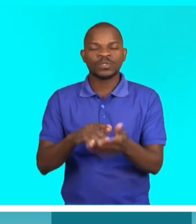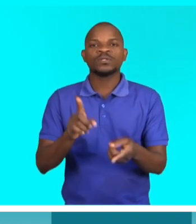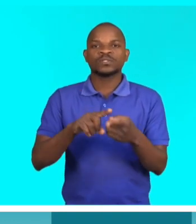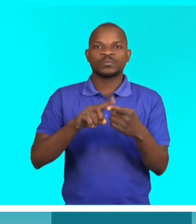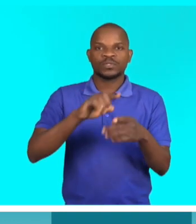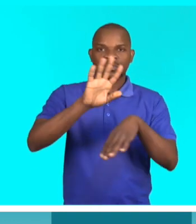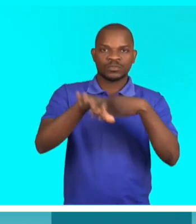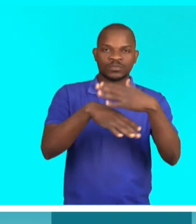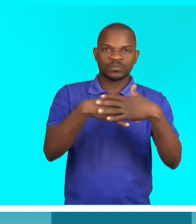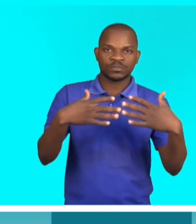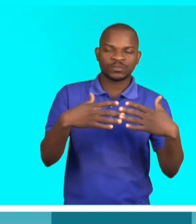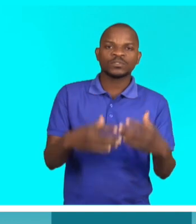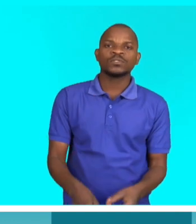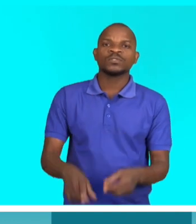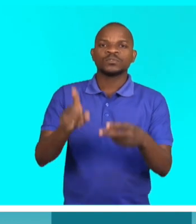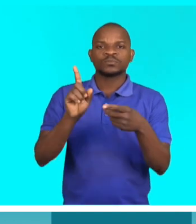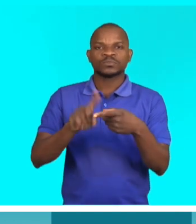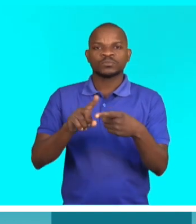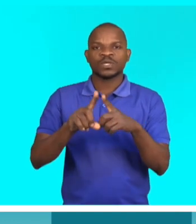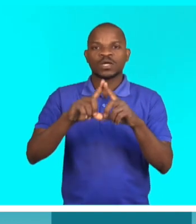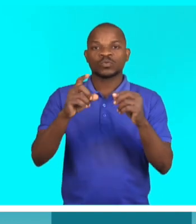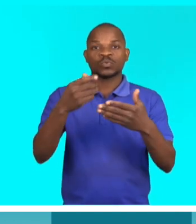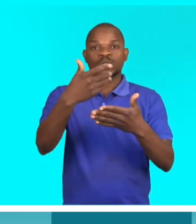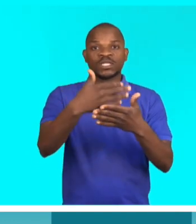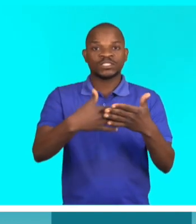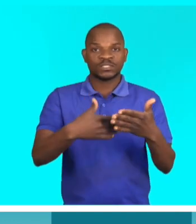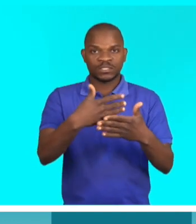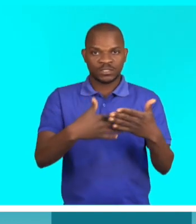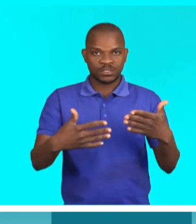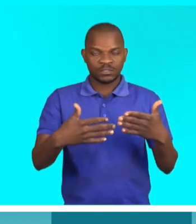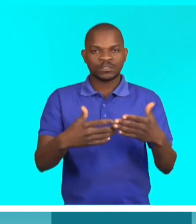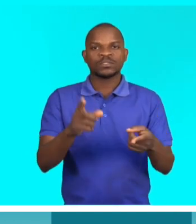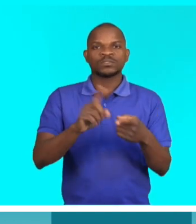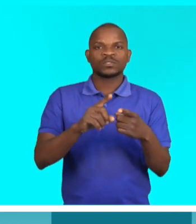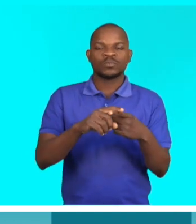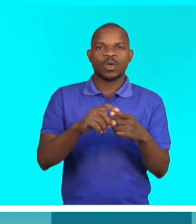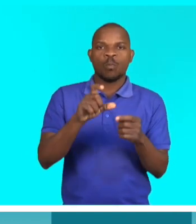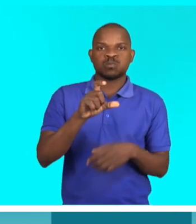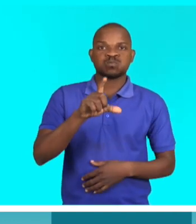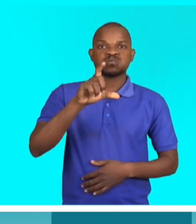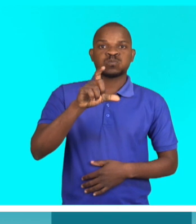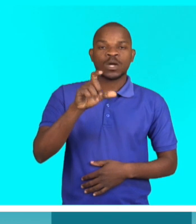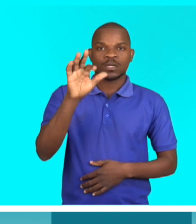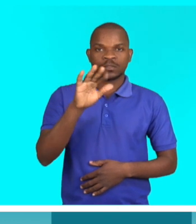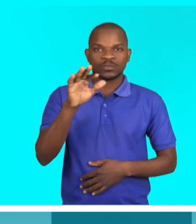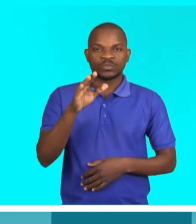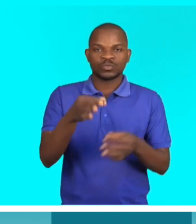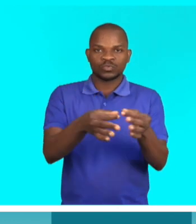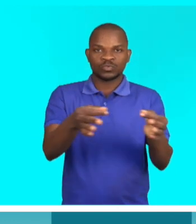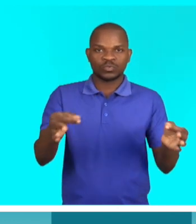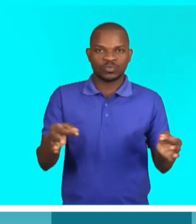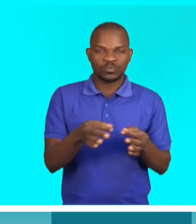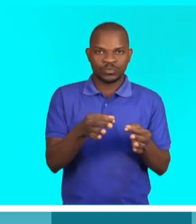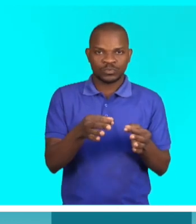estamos a falar do uso de línguas de sinais, estamos a falar do uso da legendagem, estamos a falar do uso de tamanho ampliado nos